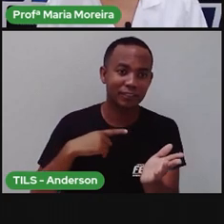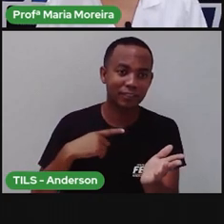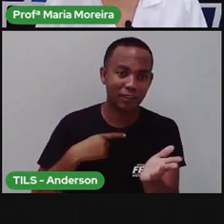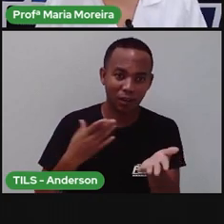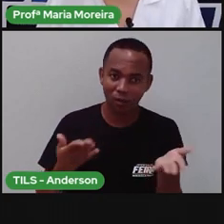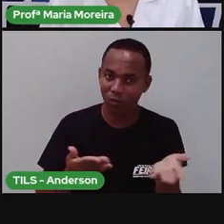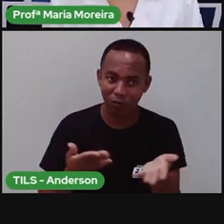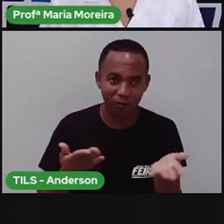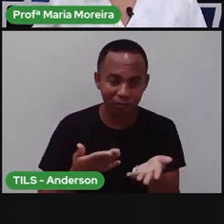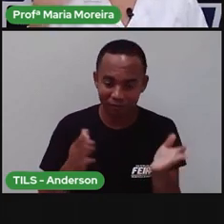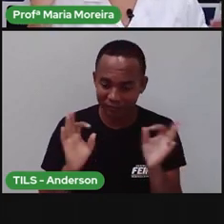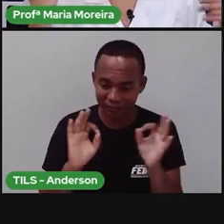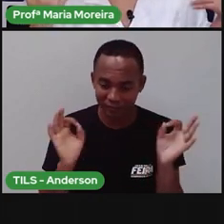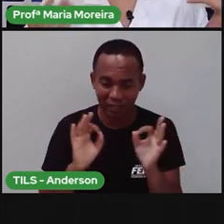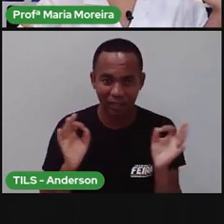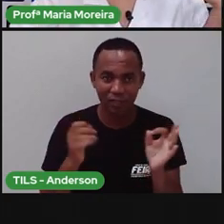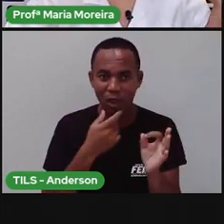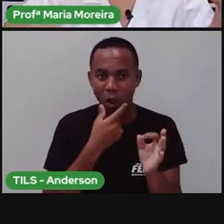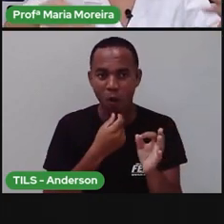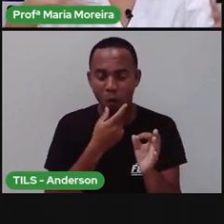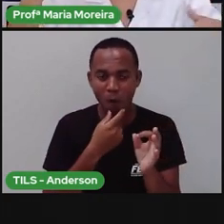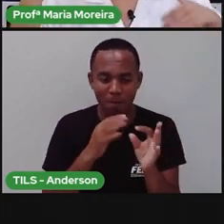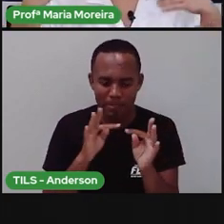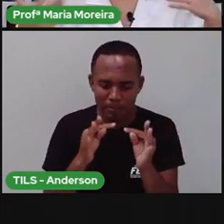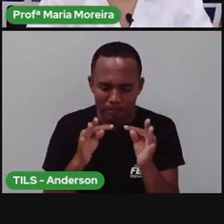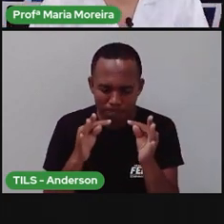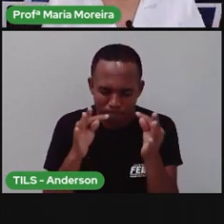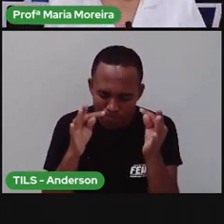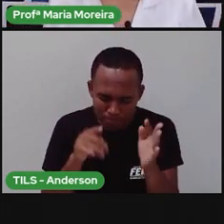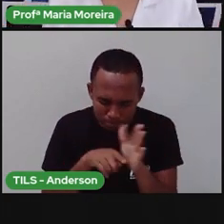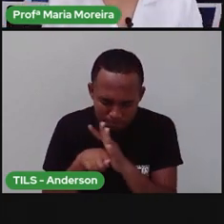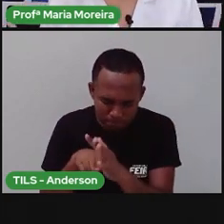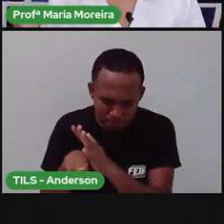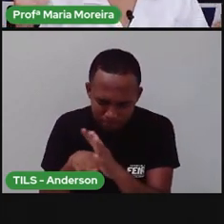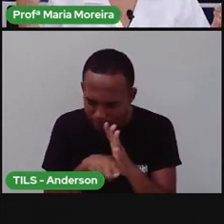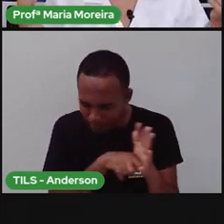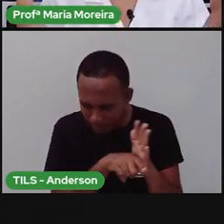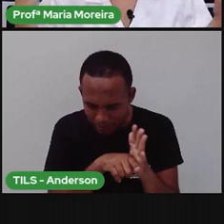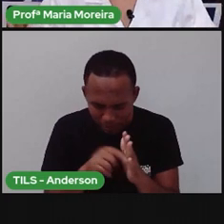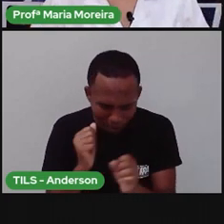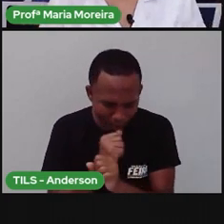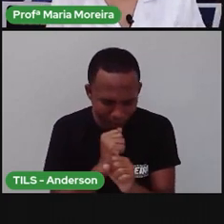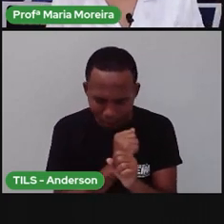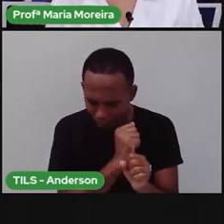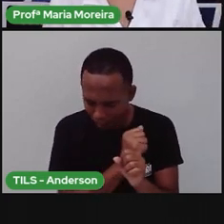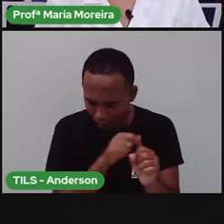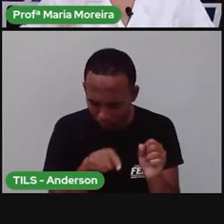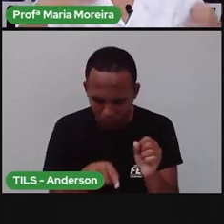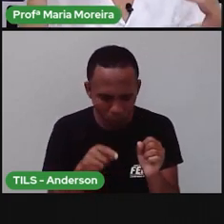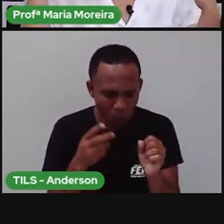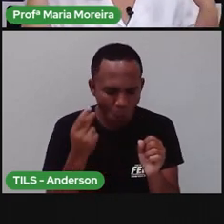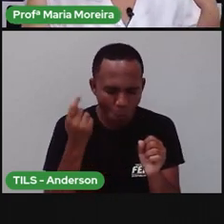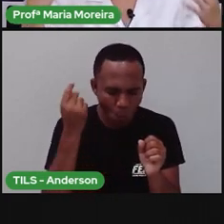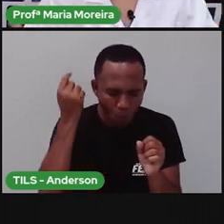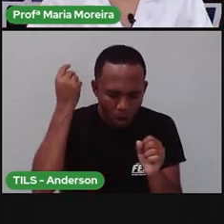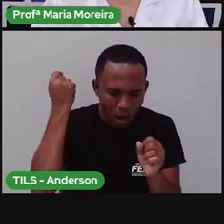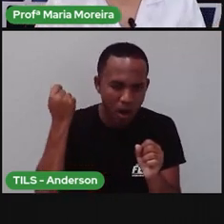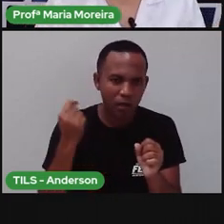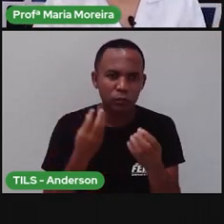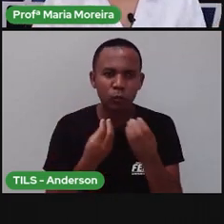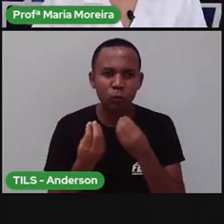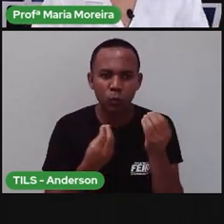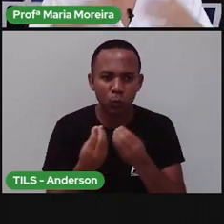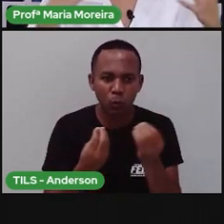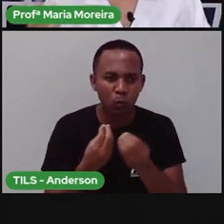animais. E aí o homem, com toda a tecnologia, ele acaba descobrindo. Descobrindo há quantos anos, quantos anos tem aquele fóssil, do que